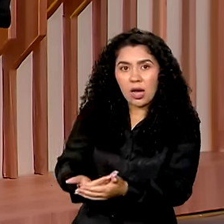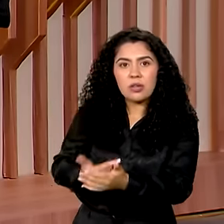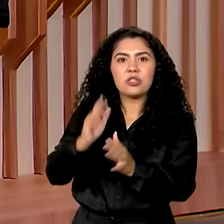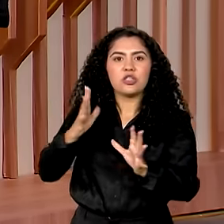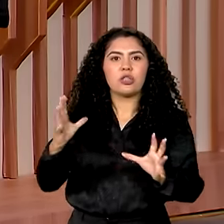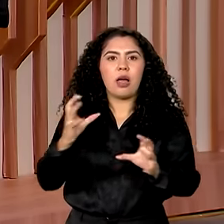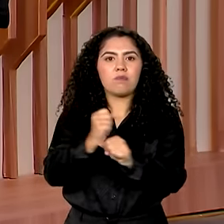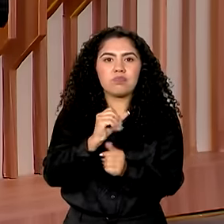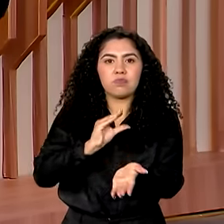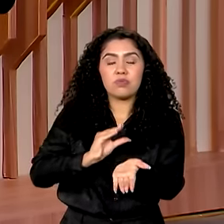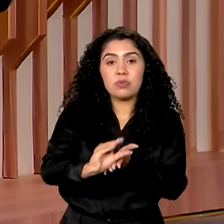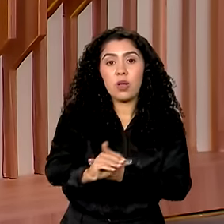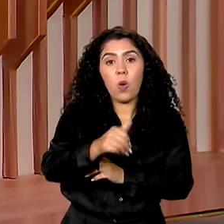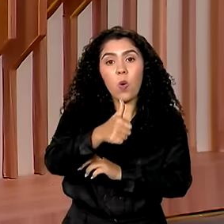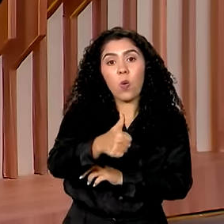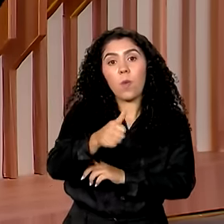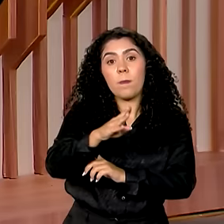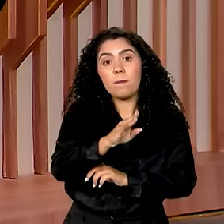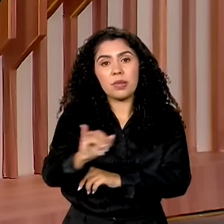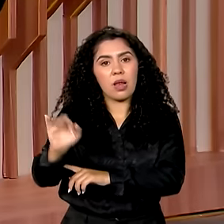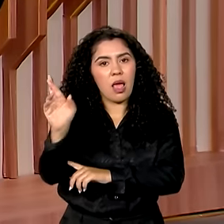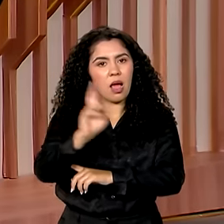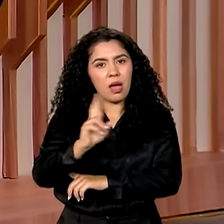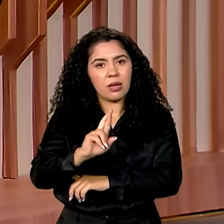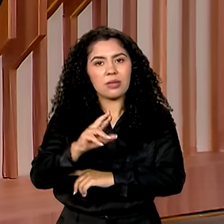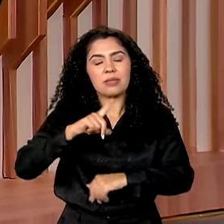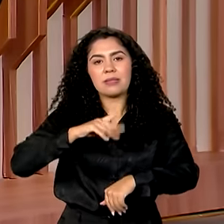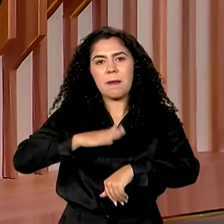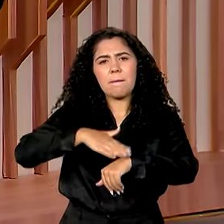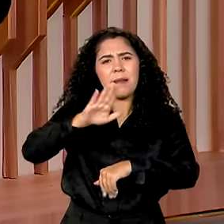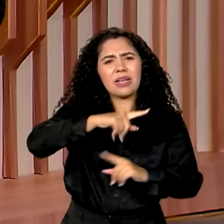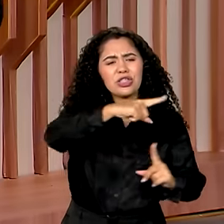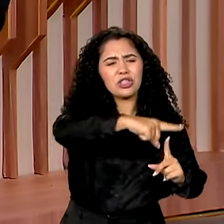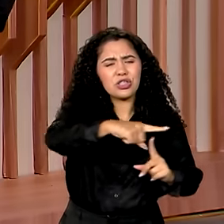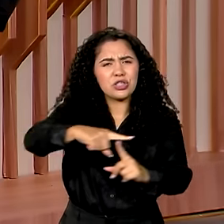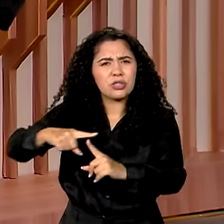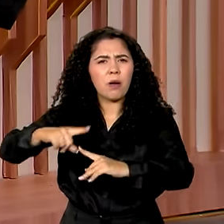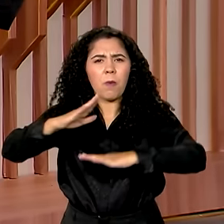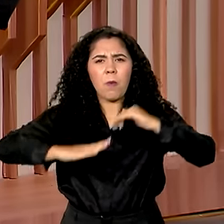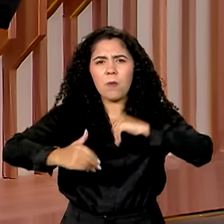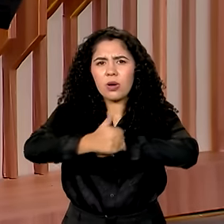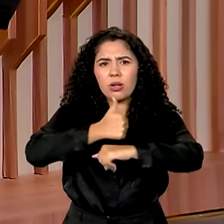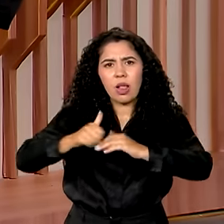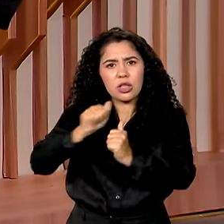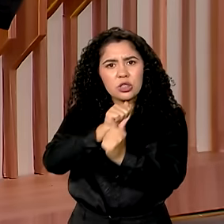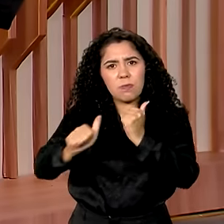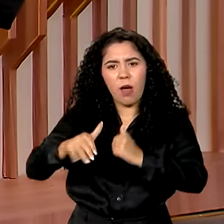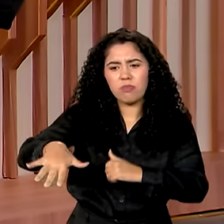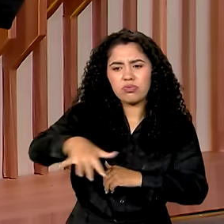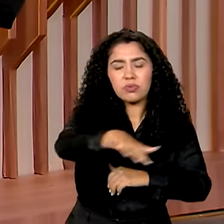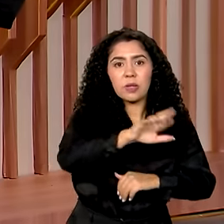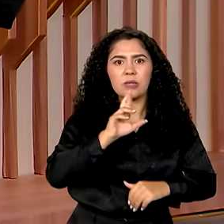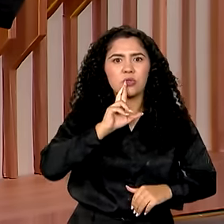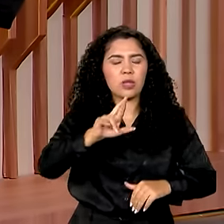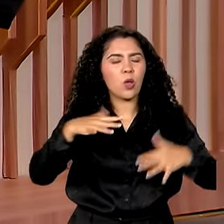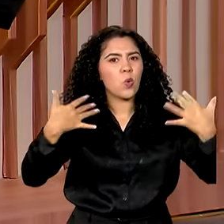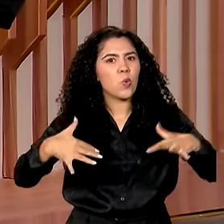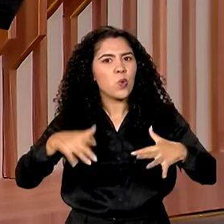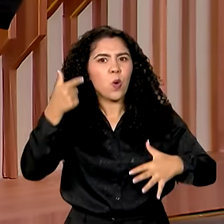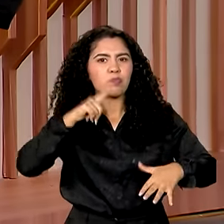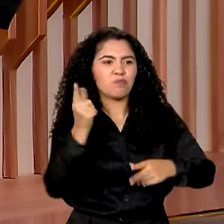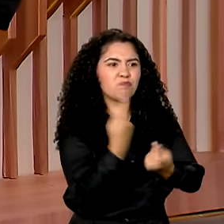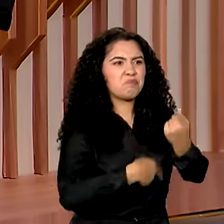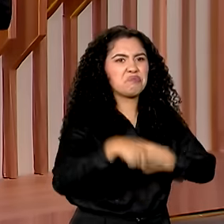bilhão e meio de reais em mais de 37 mil esportistas. Resultados expressivos e histórias de sucesso